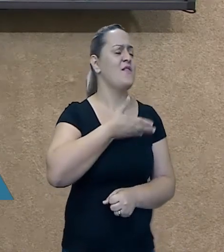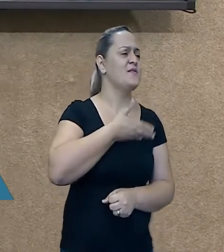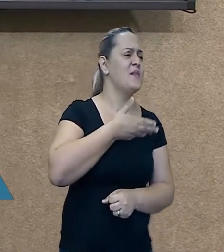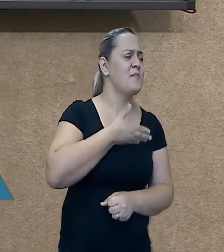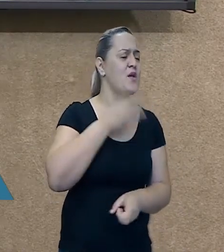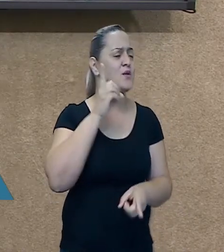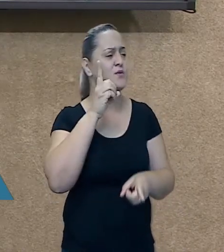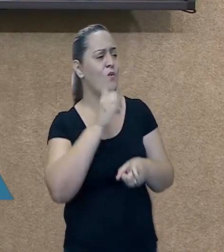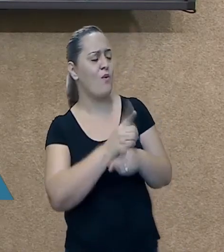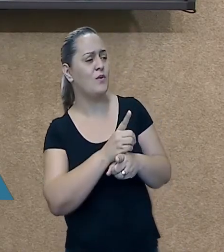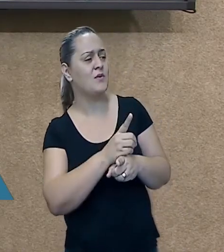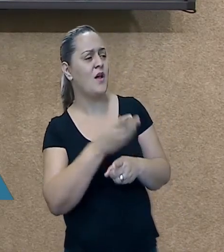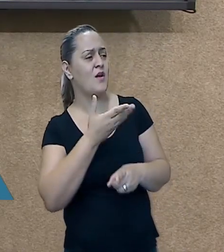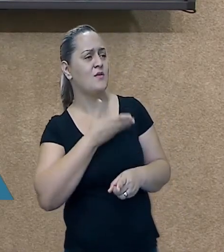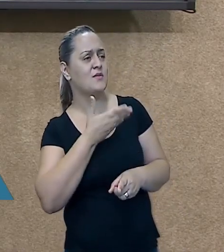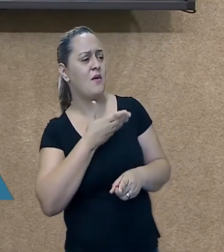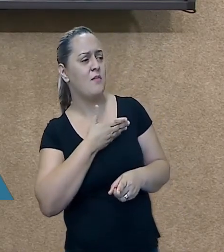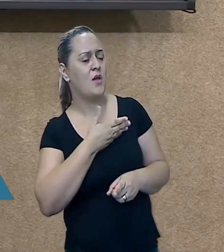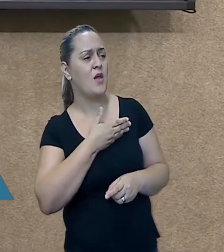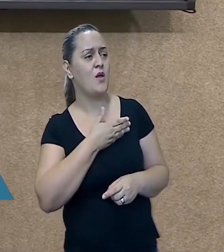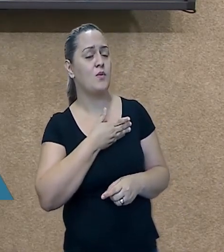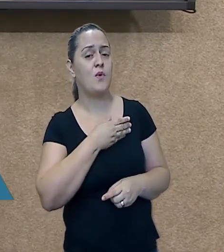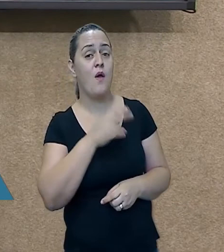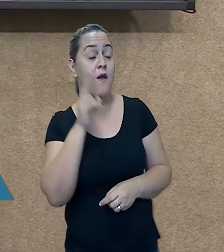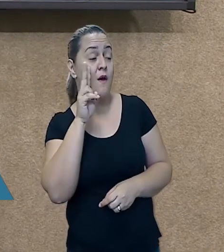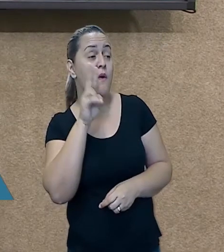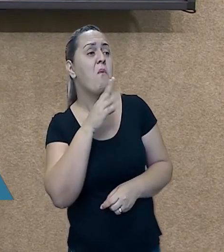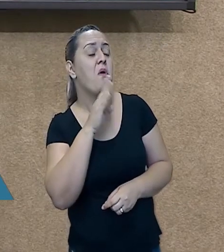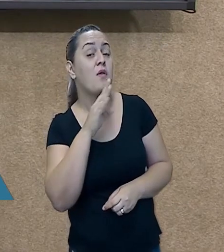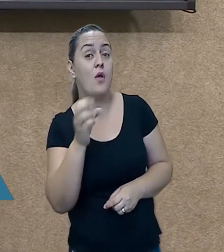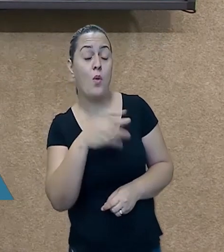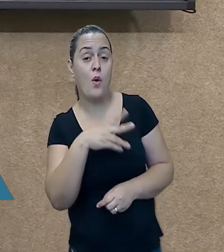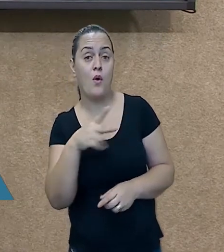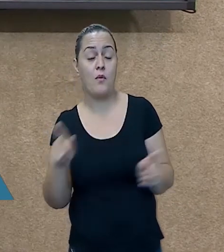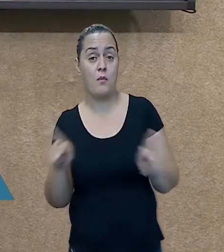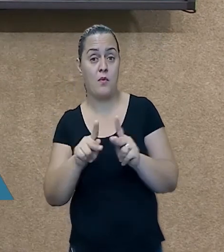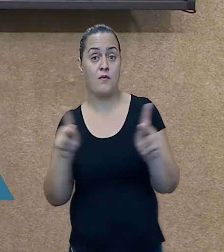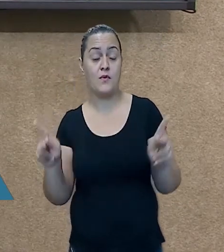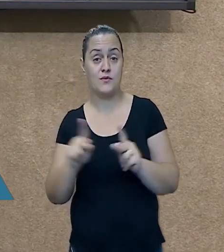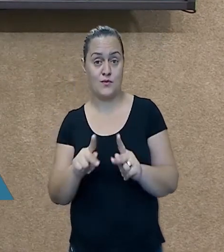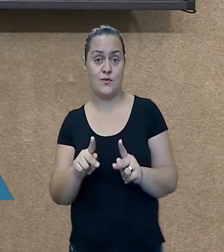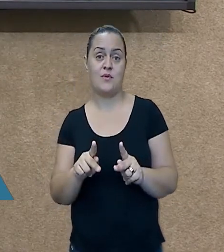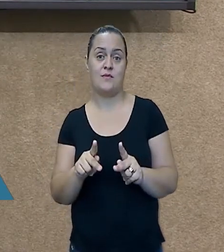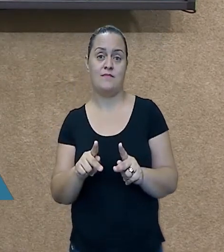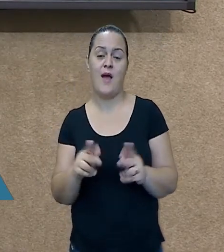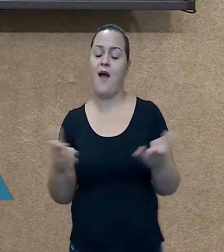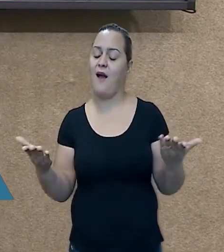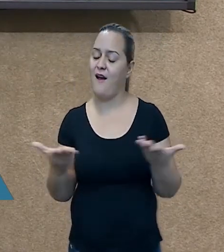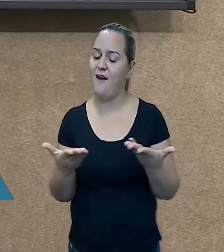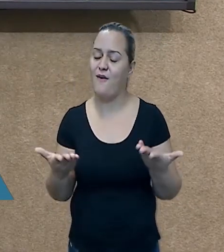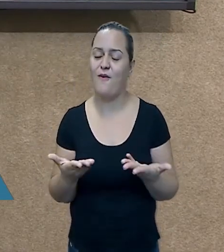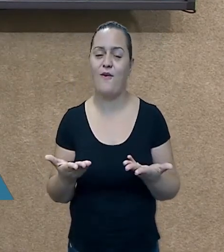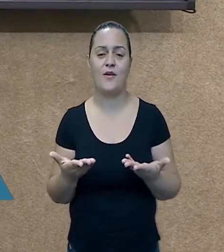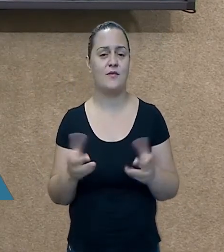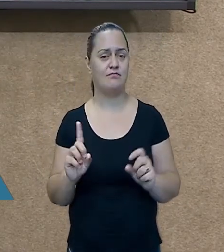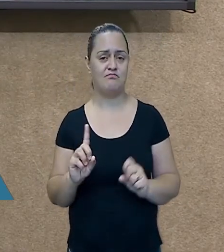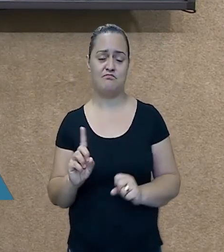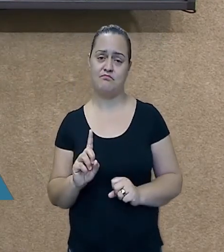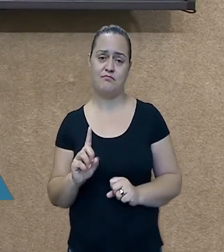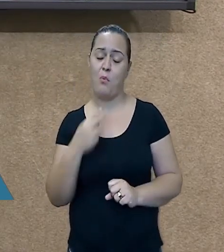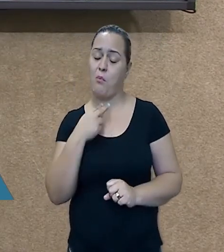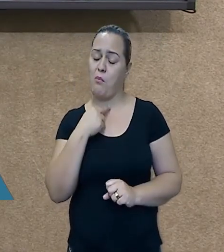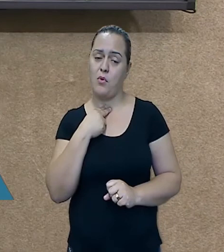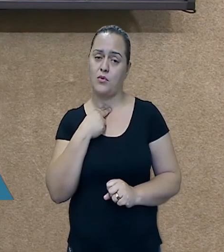presencialmente. A gente ainda não está podendo fazer isso. Nós estamos fazendo tudo, nós estamos